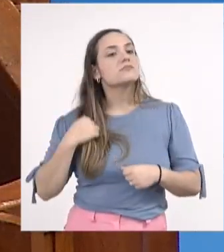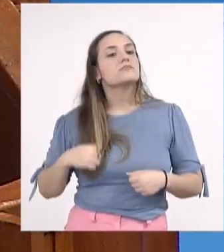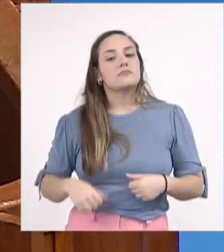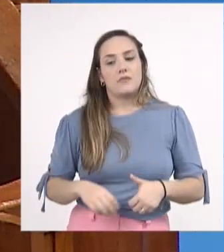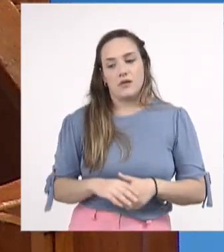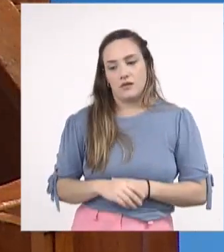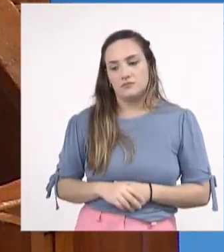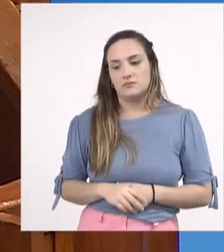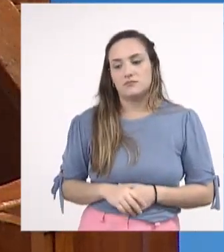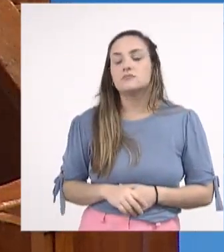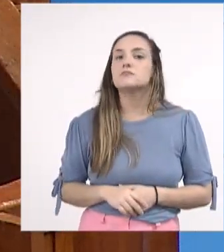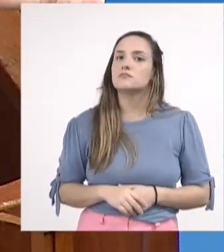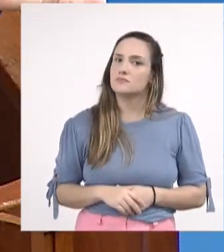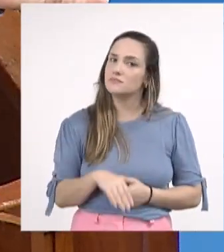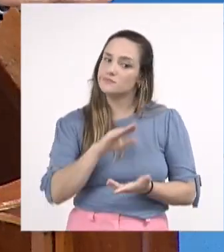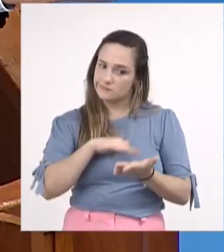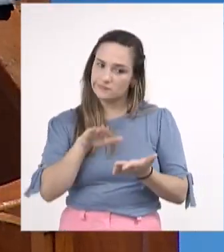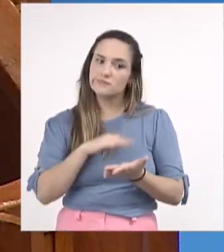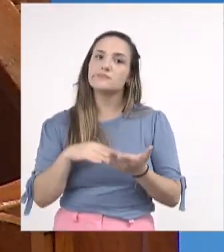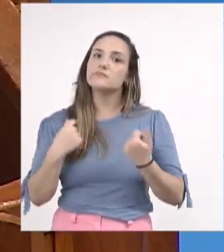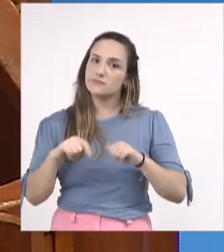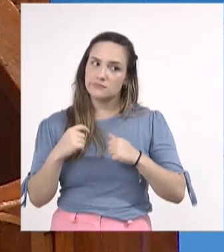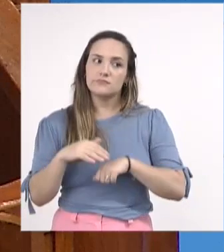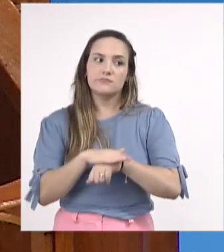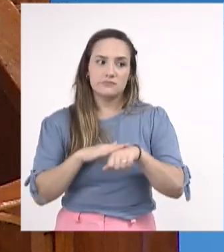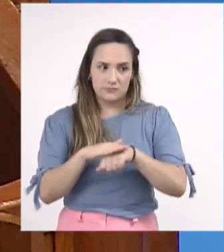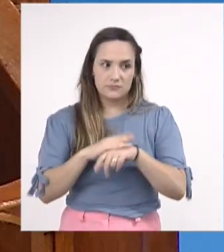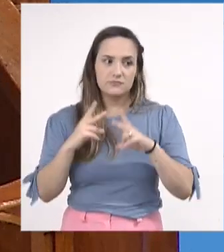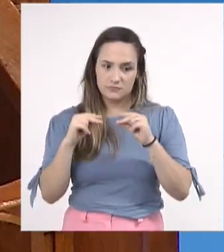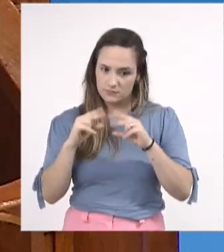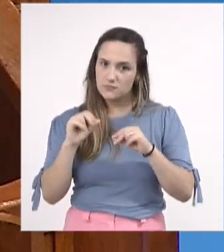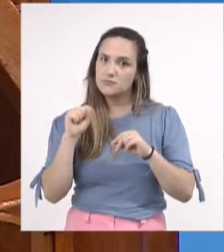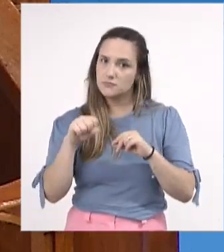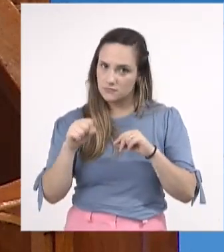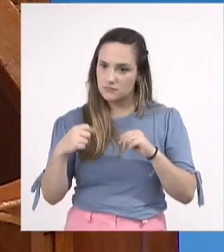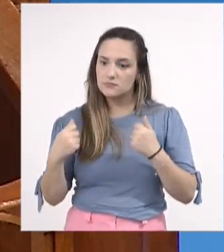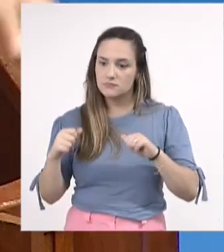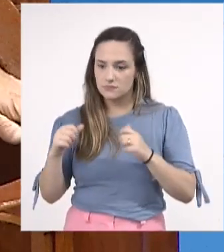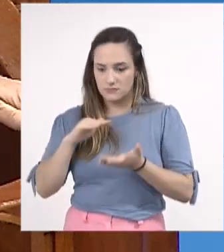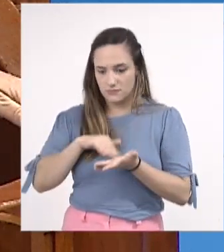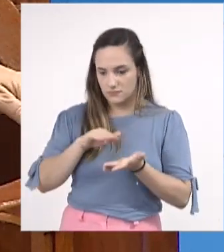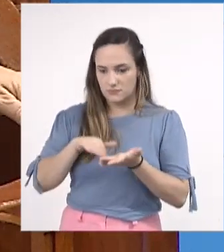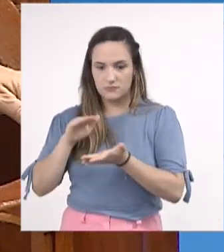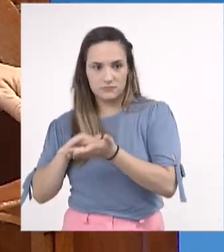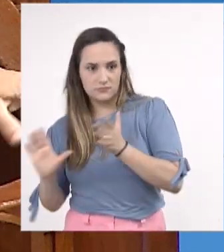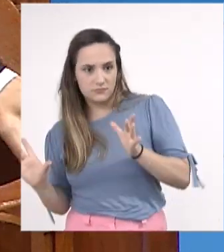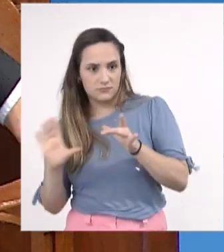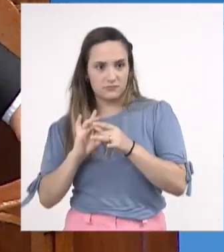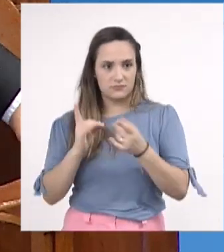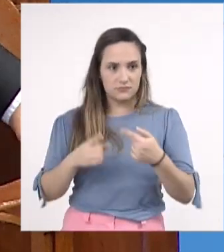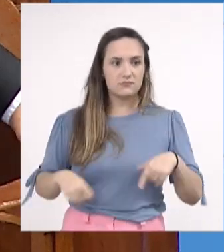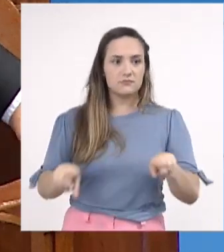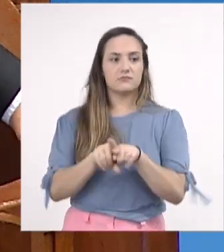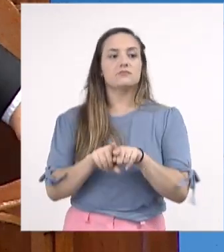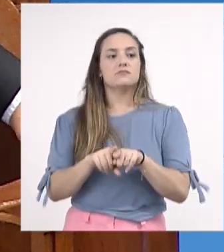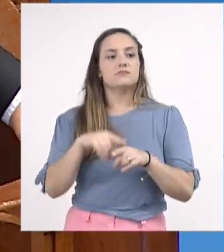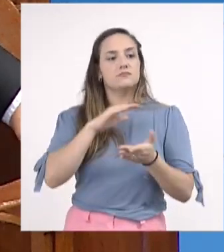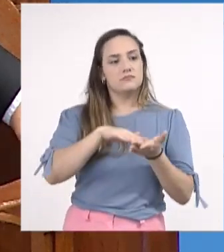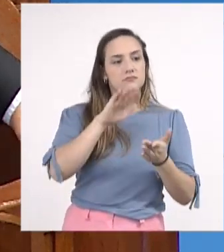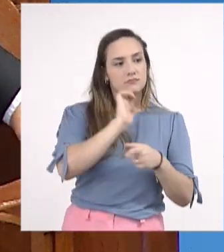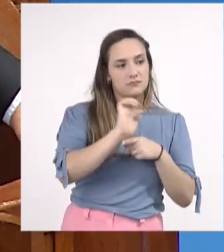secretarias têm que se conversar. Precisa haver esse entrosamento entre a secretaria do Estado e do